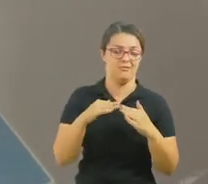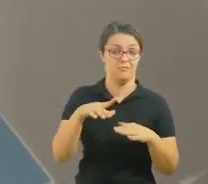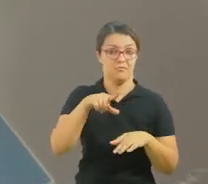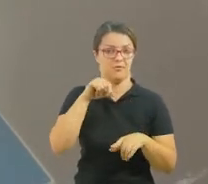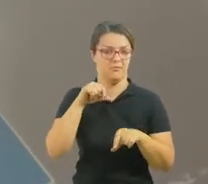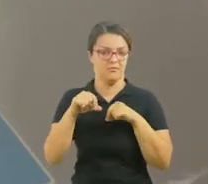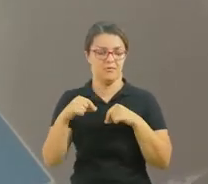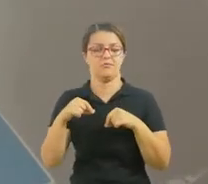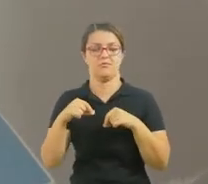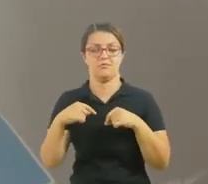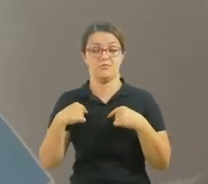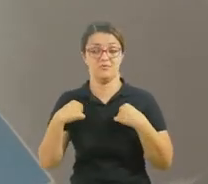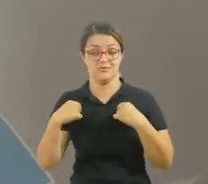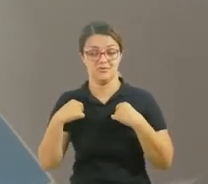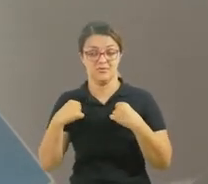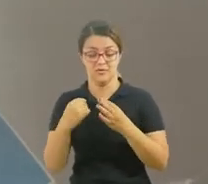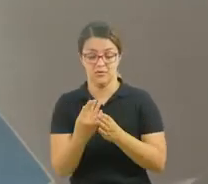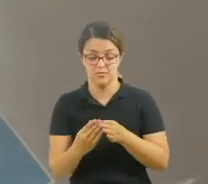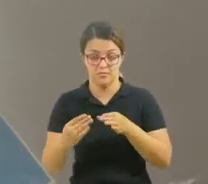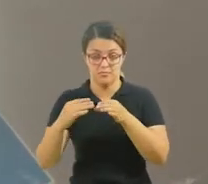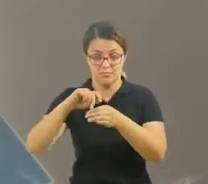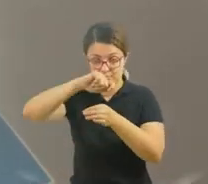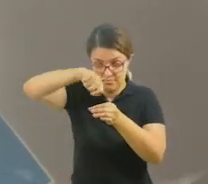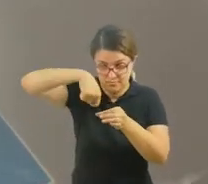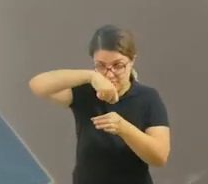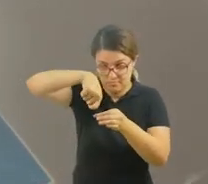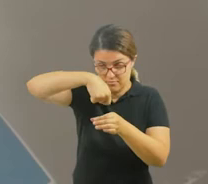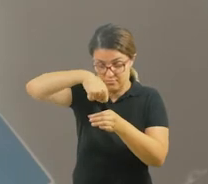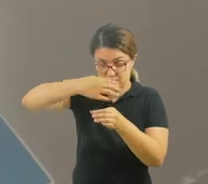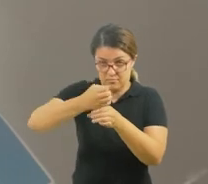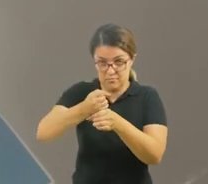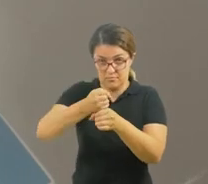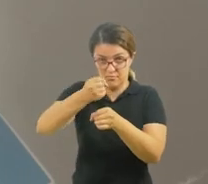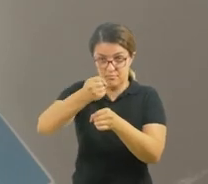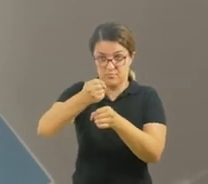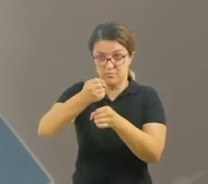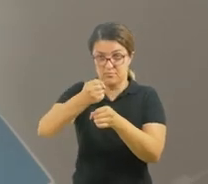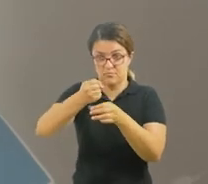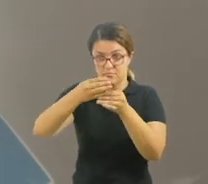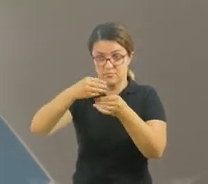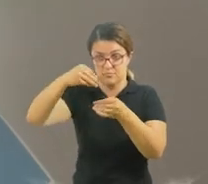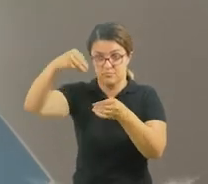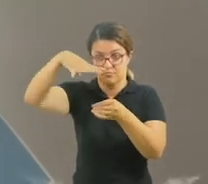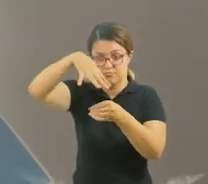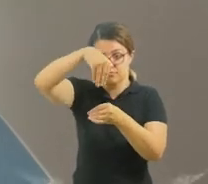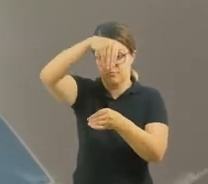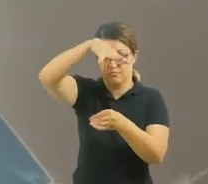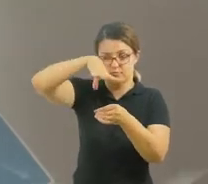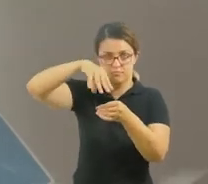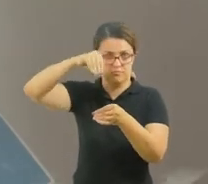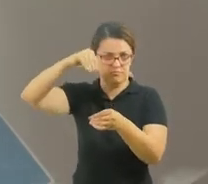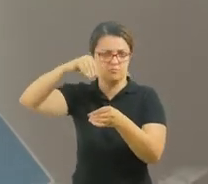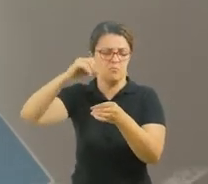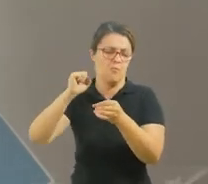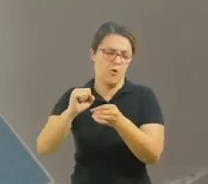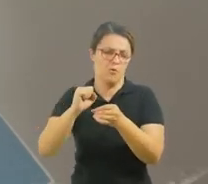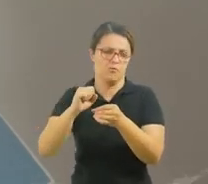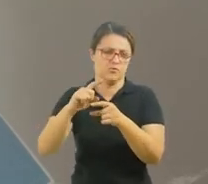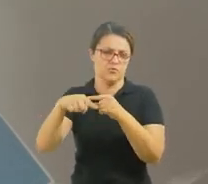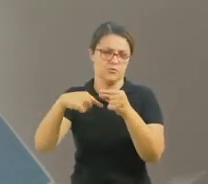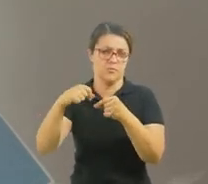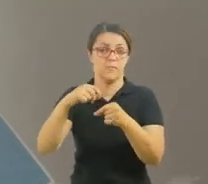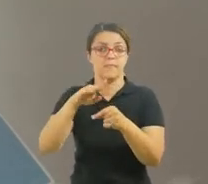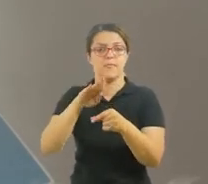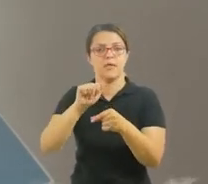jornal, apertem bastante, amarrem ou com um pedacinho de barbante ou com um pedaço de